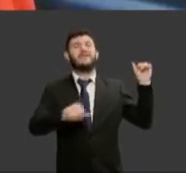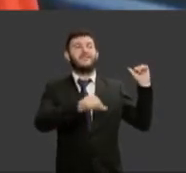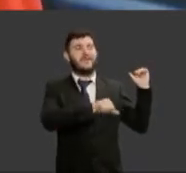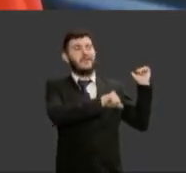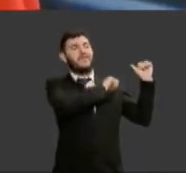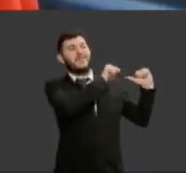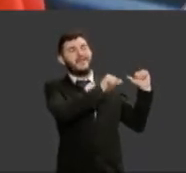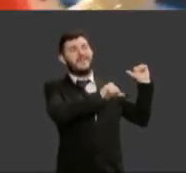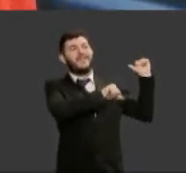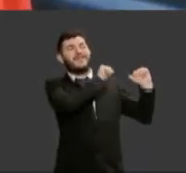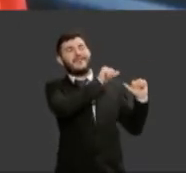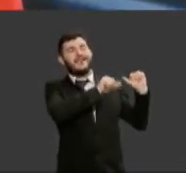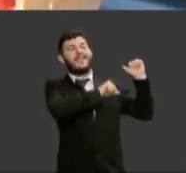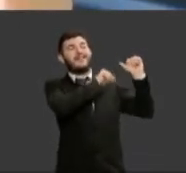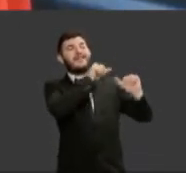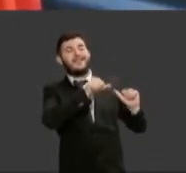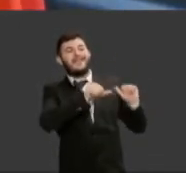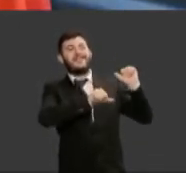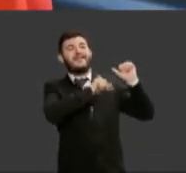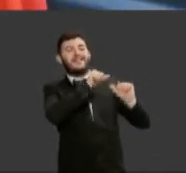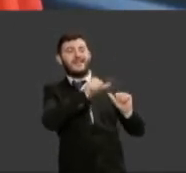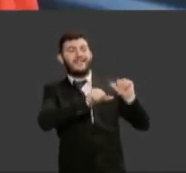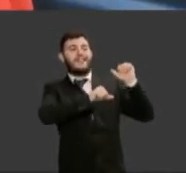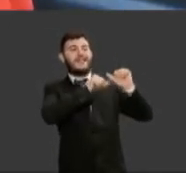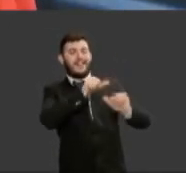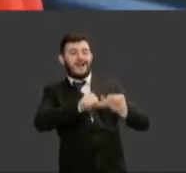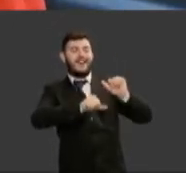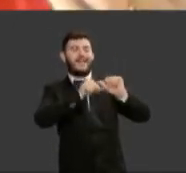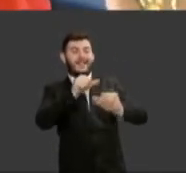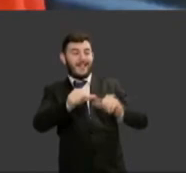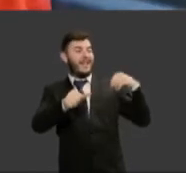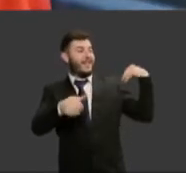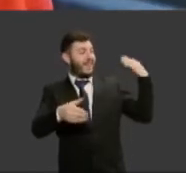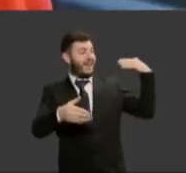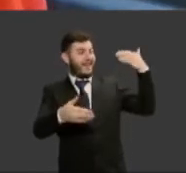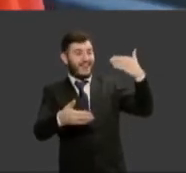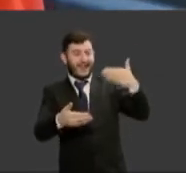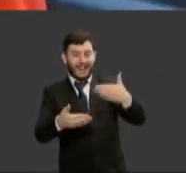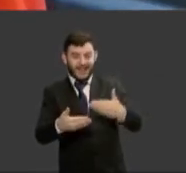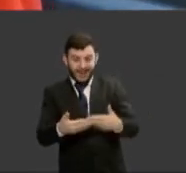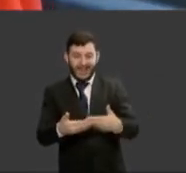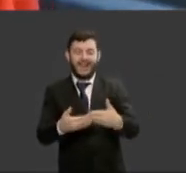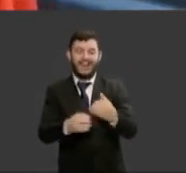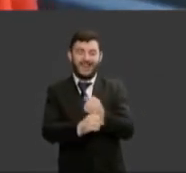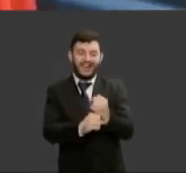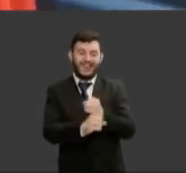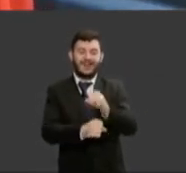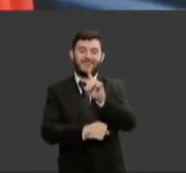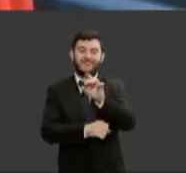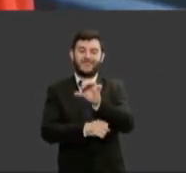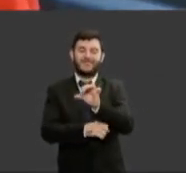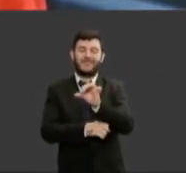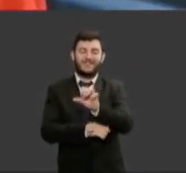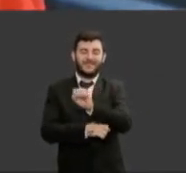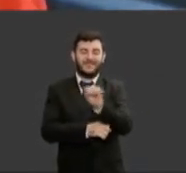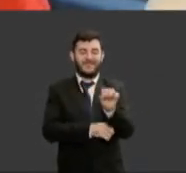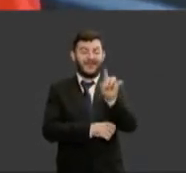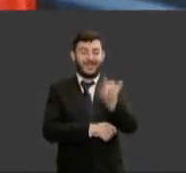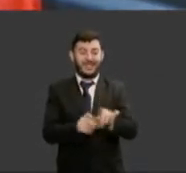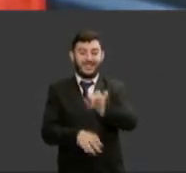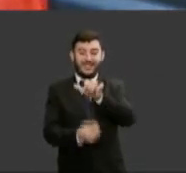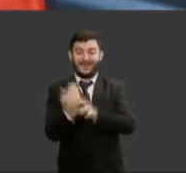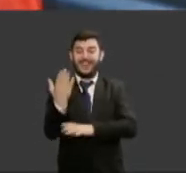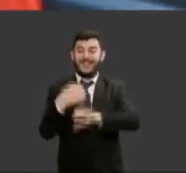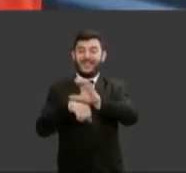a tão sonhada e desejada constituição ou carta da democracia a constituição cidadã que trouxe como